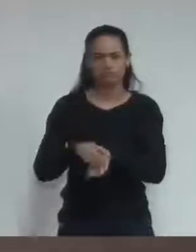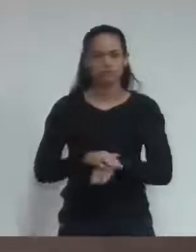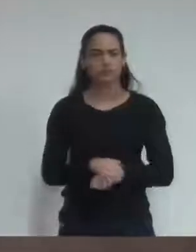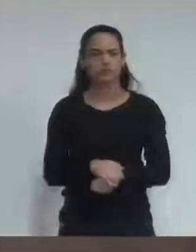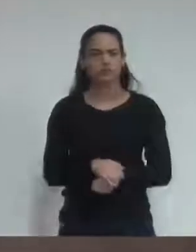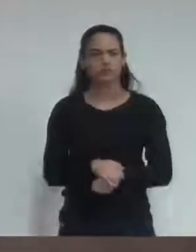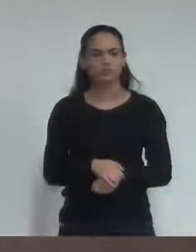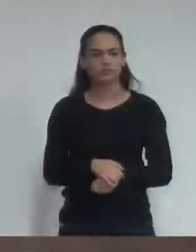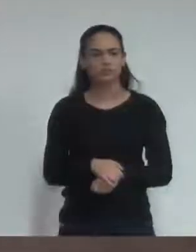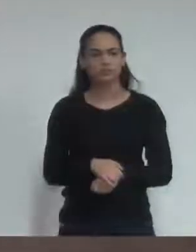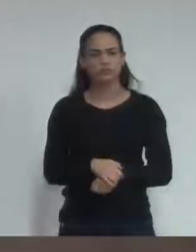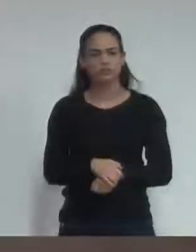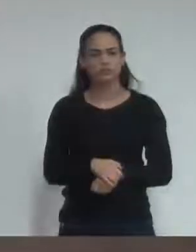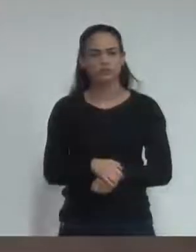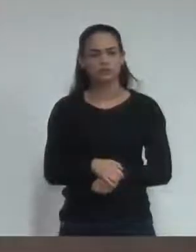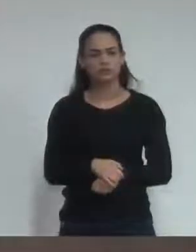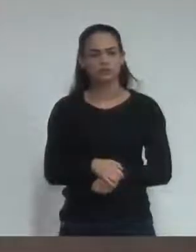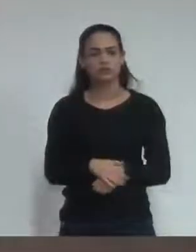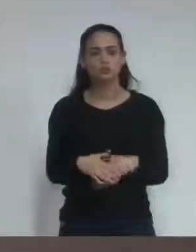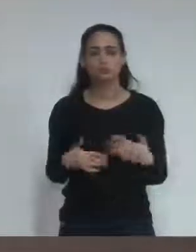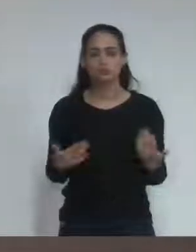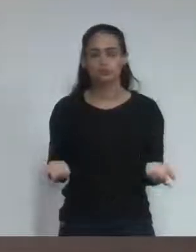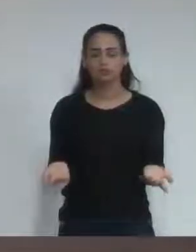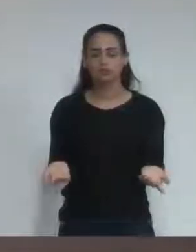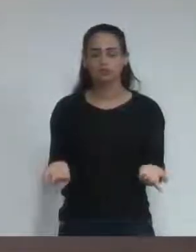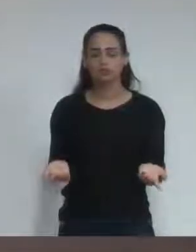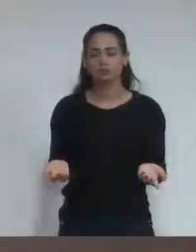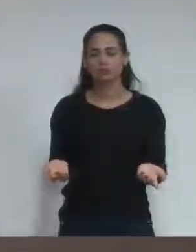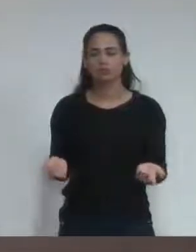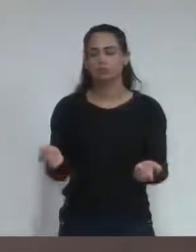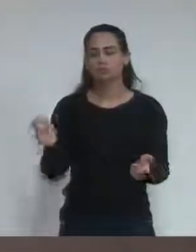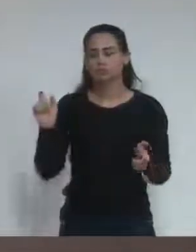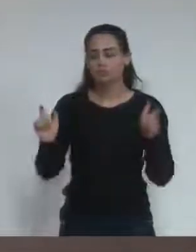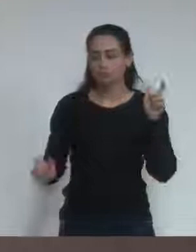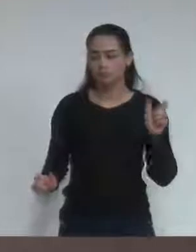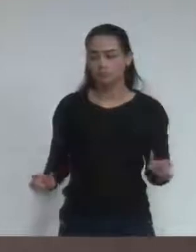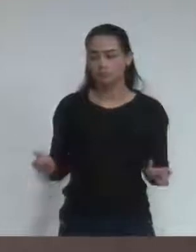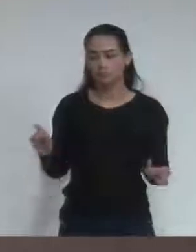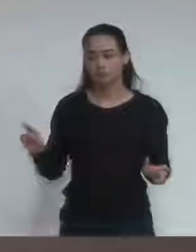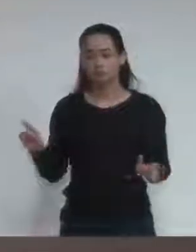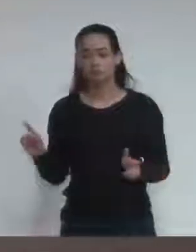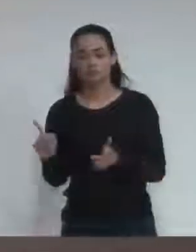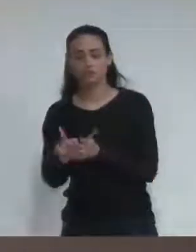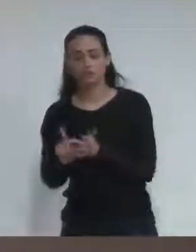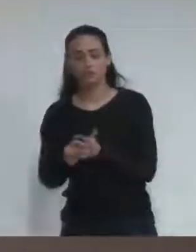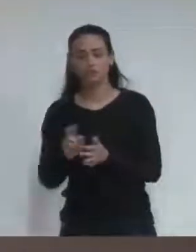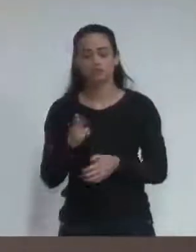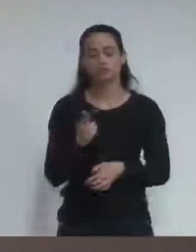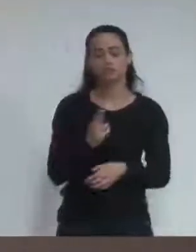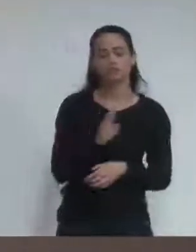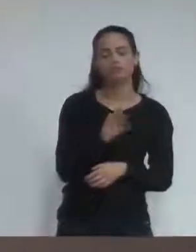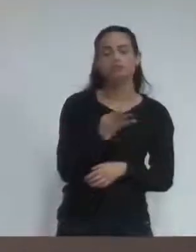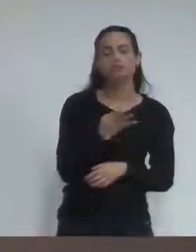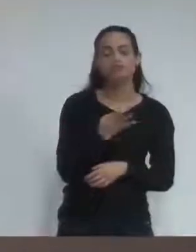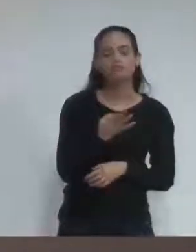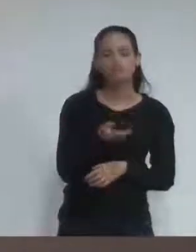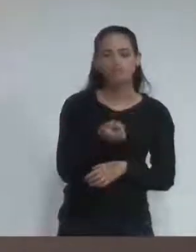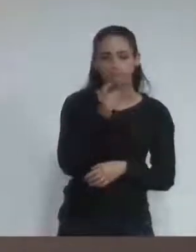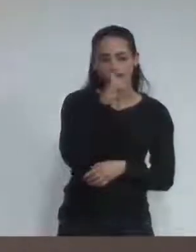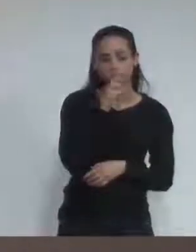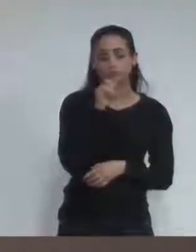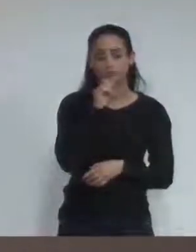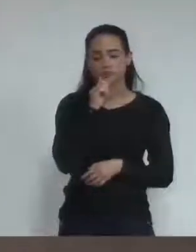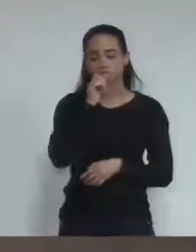falso ou suspeitos. E aí, gente, quando aquele cidadão usar o Facebook, quando ele usar o